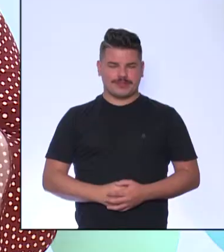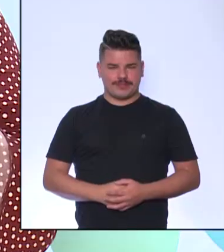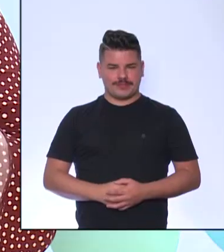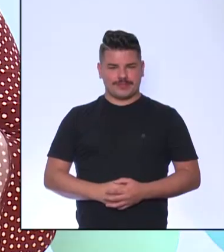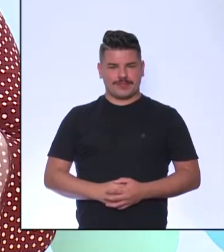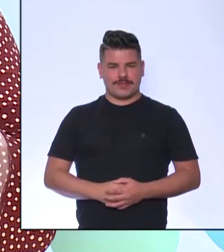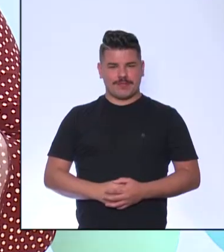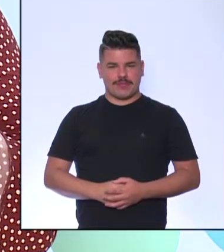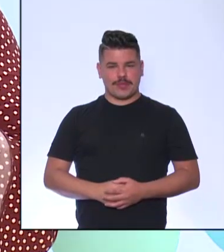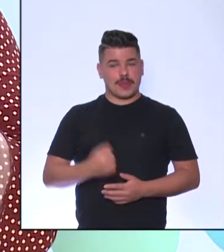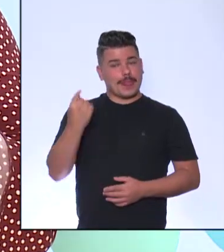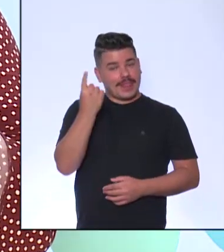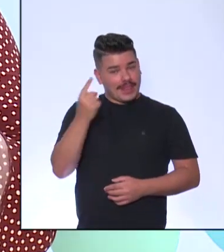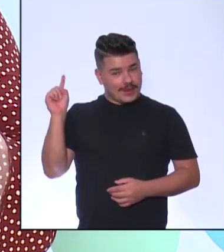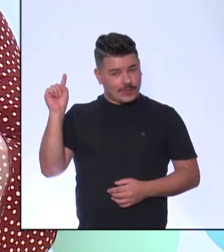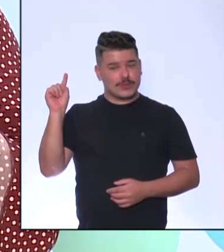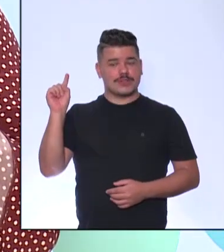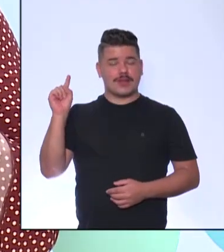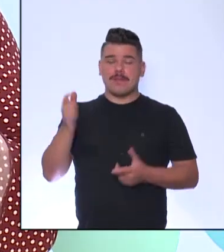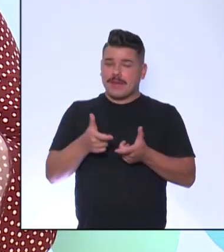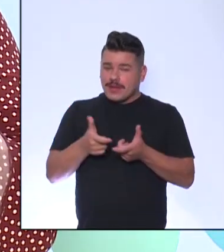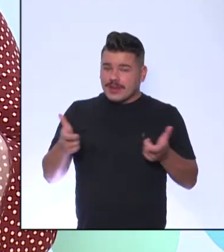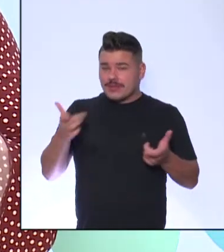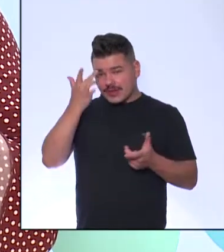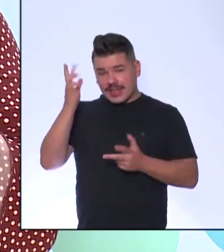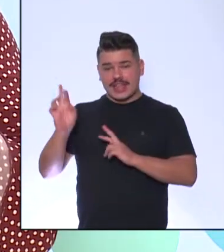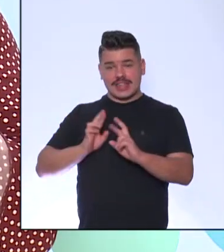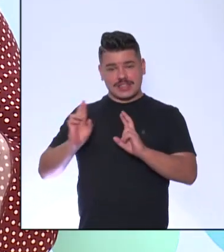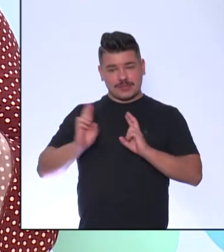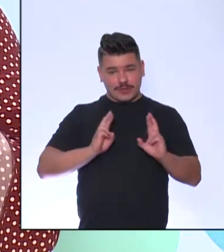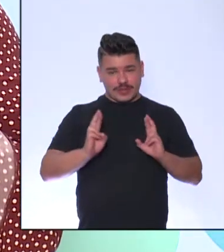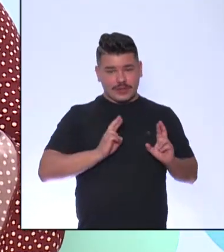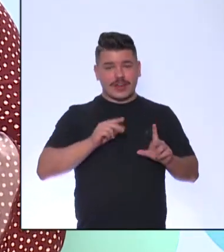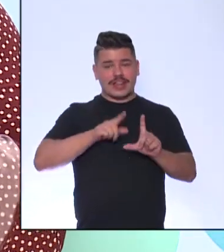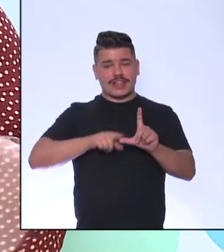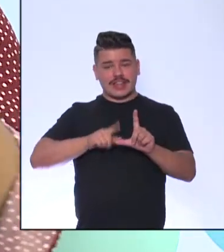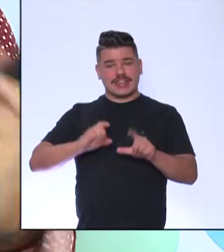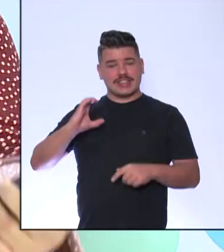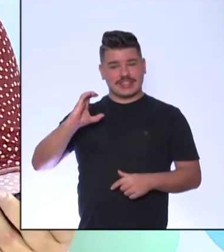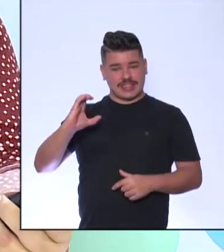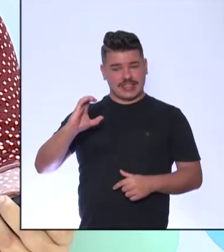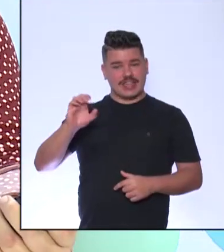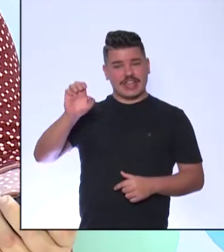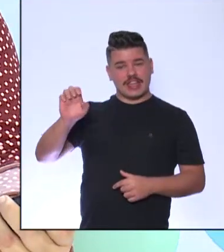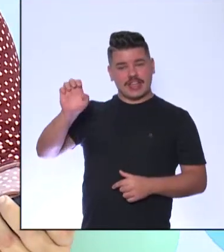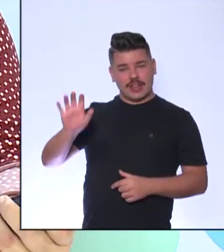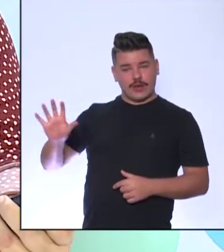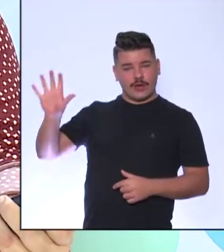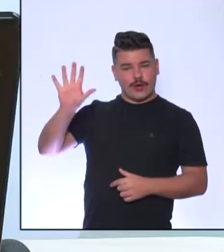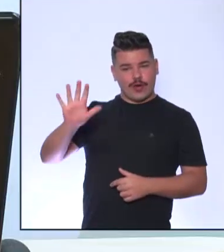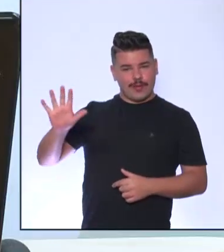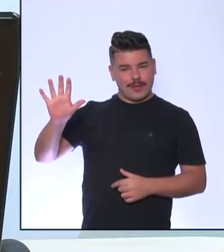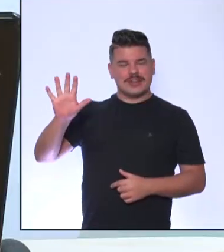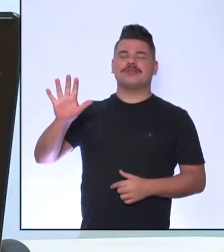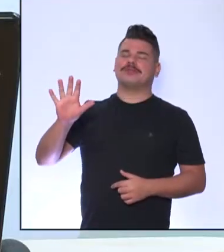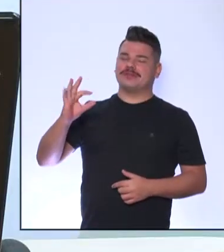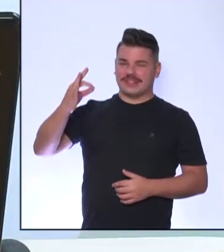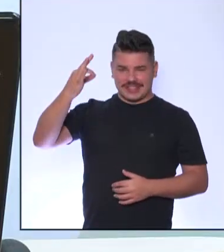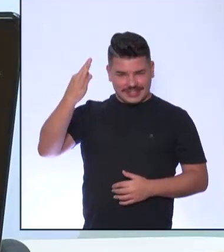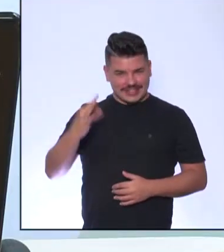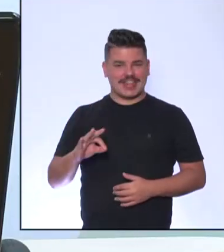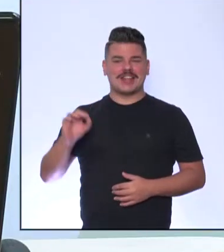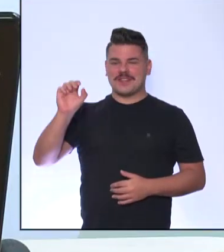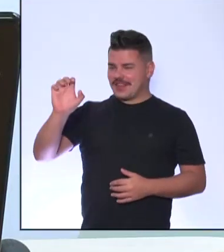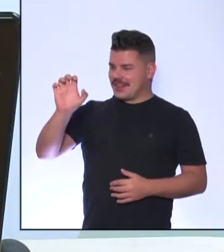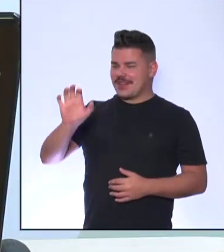E a última O pessoal respondeu a letra C Europa Correto A satisfação